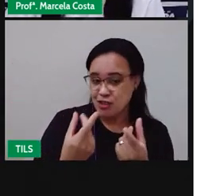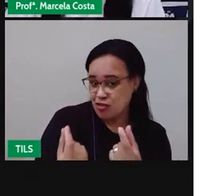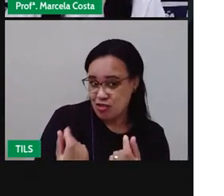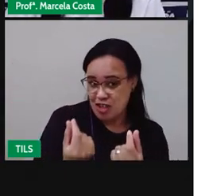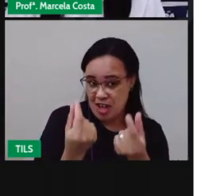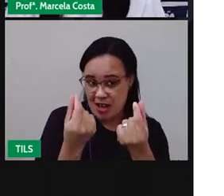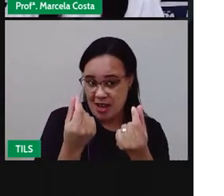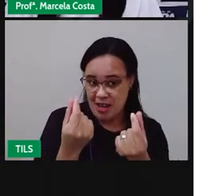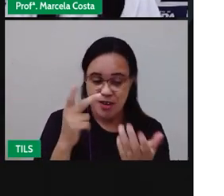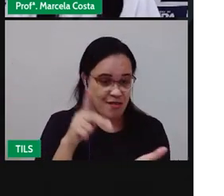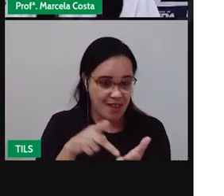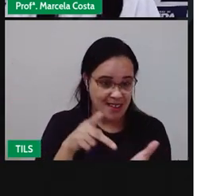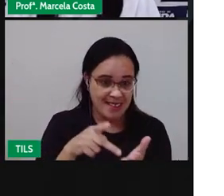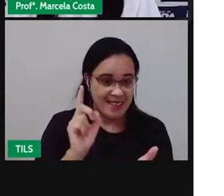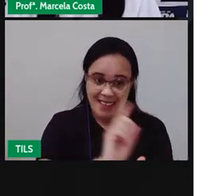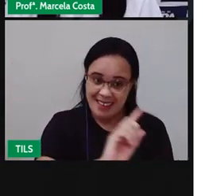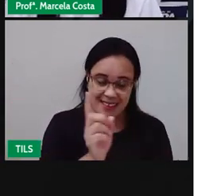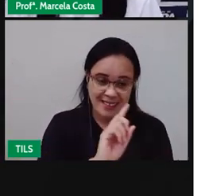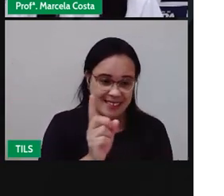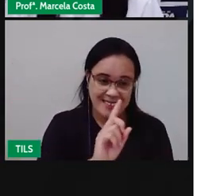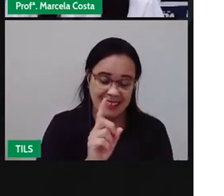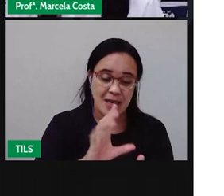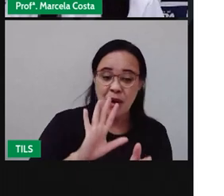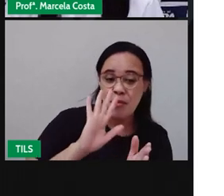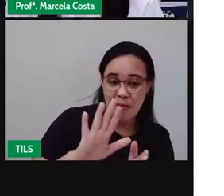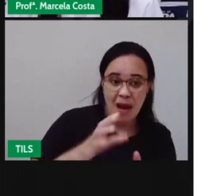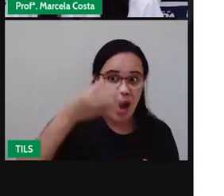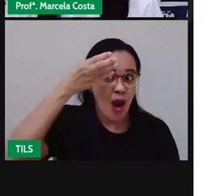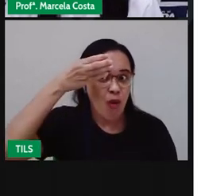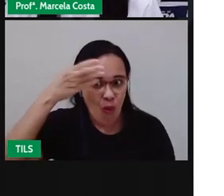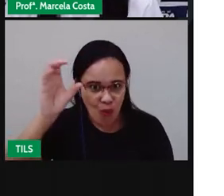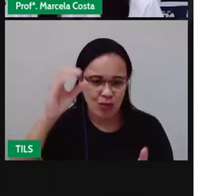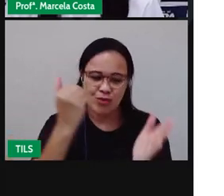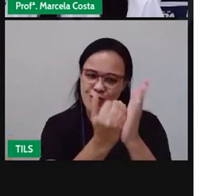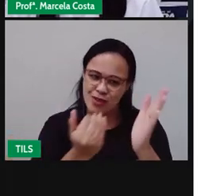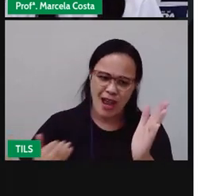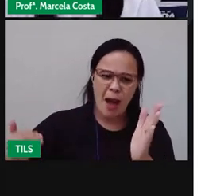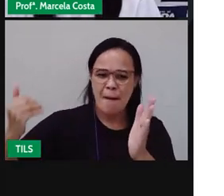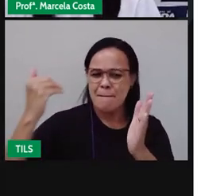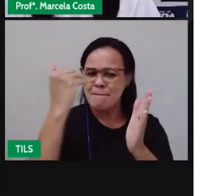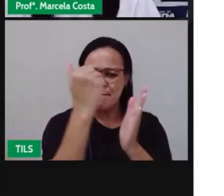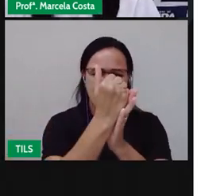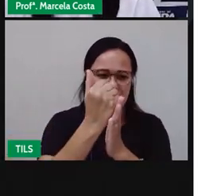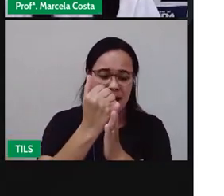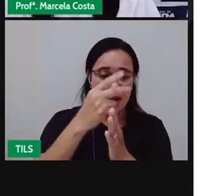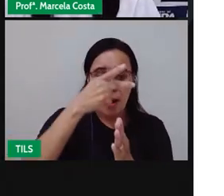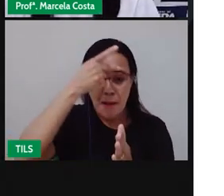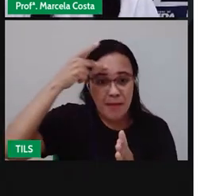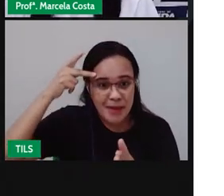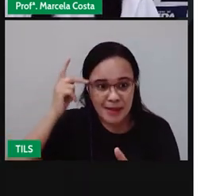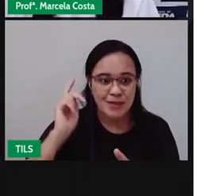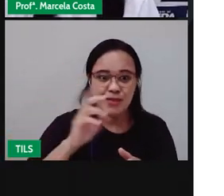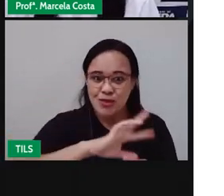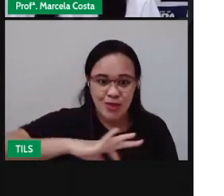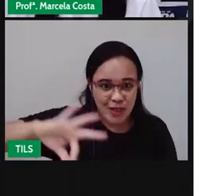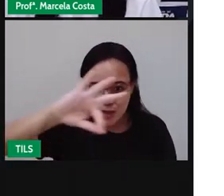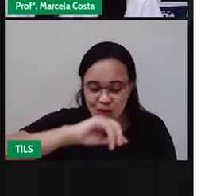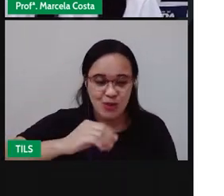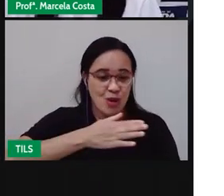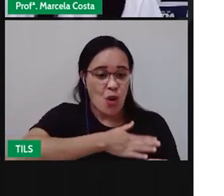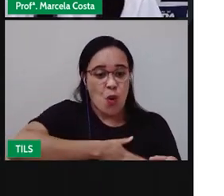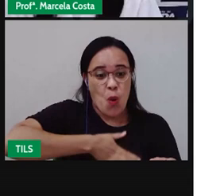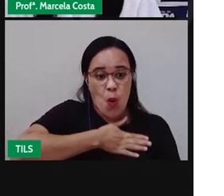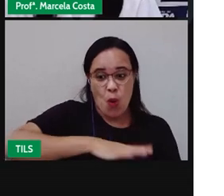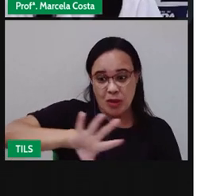sua cultura é responsável por contaminar positivamente outras regiões, tanto na arte